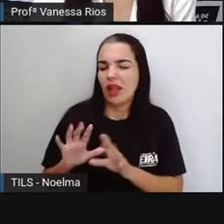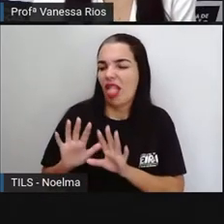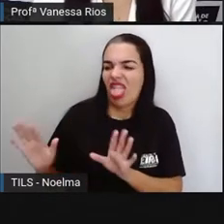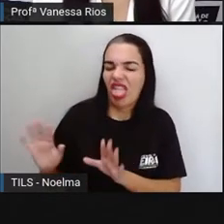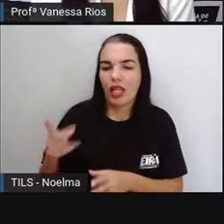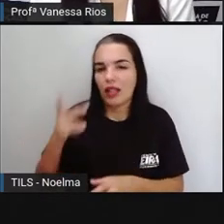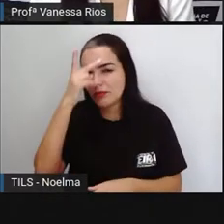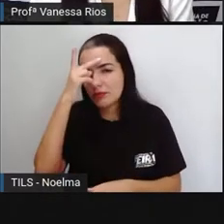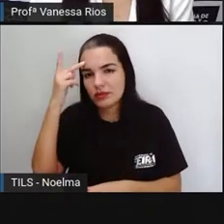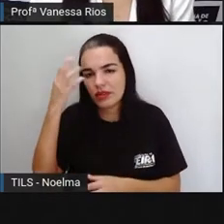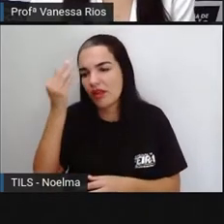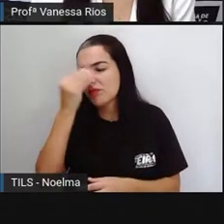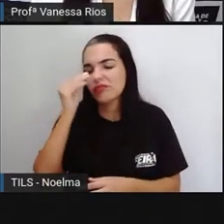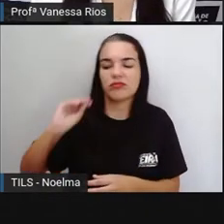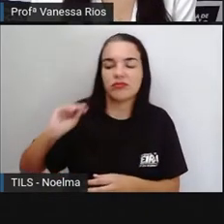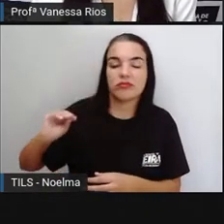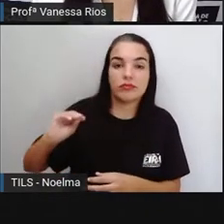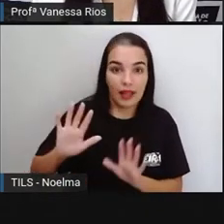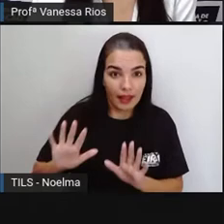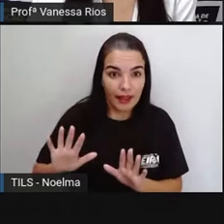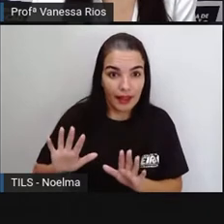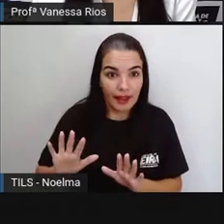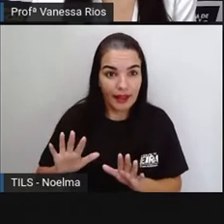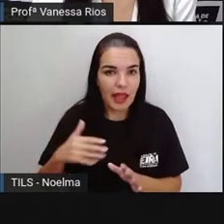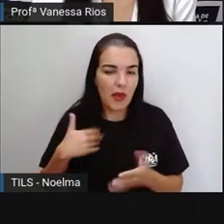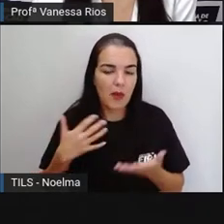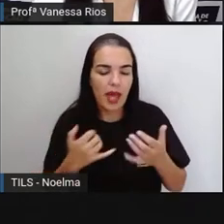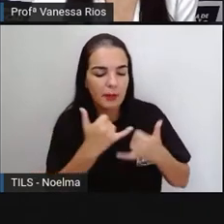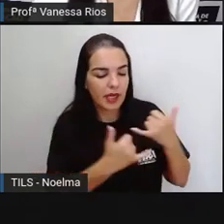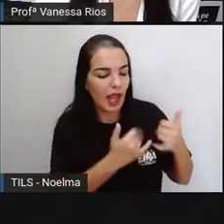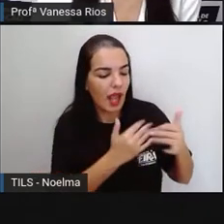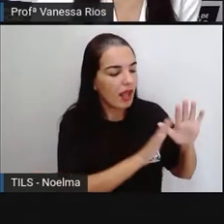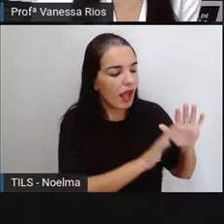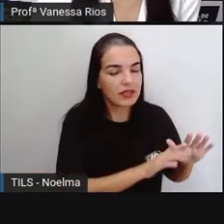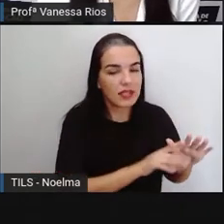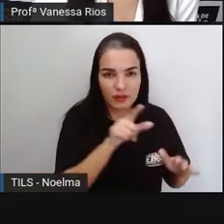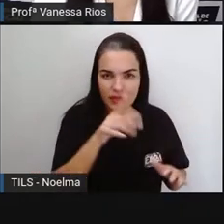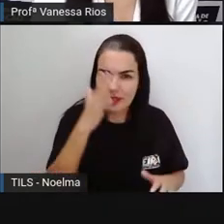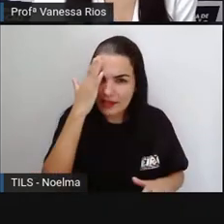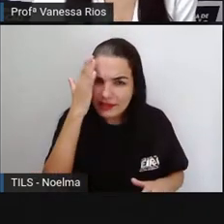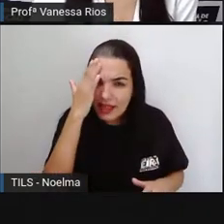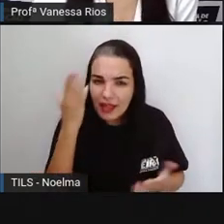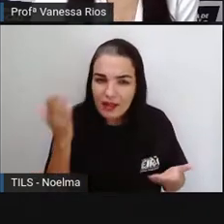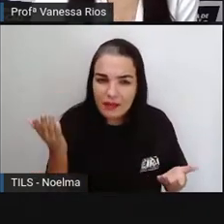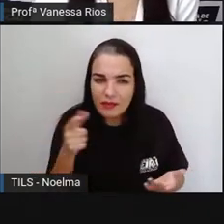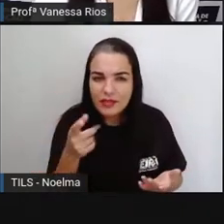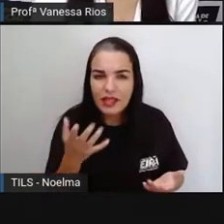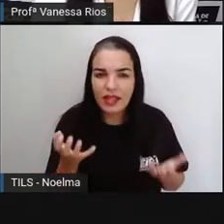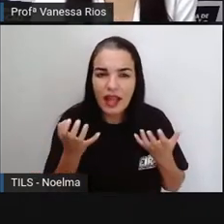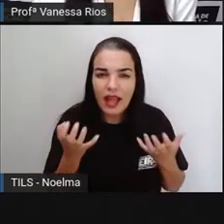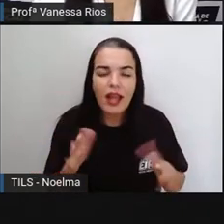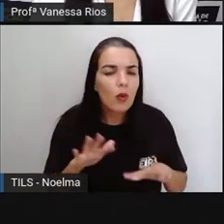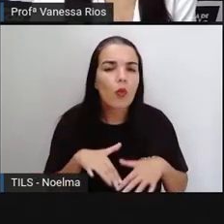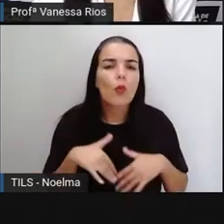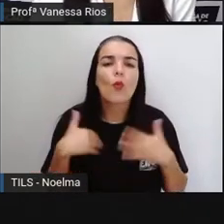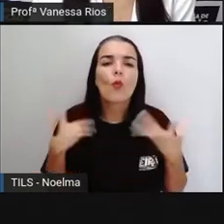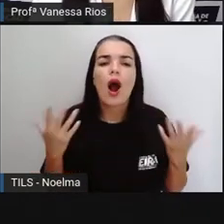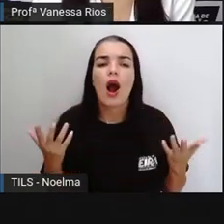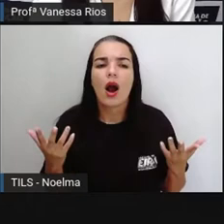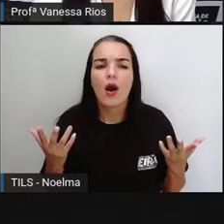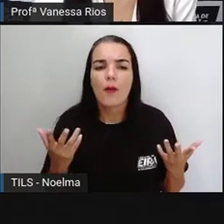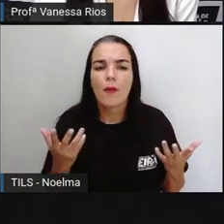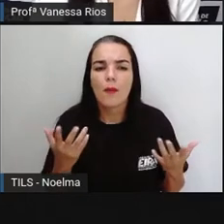mundo brincando? Ah, agora eu prefiro brincar dessa brincadeira, porque a gente percebe que as brincadeiras elas também vão mudando, vão se